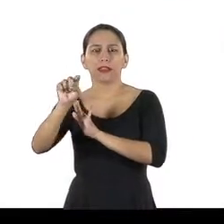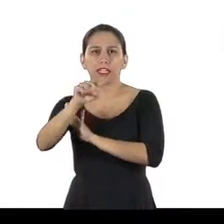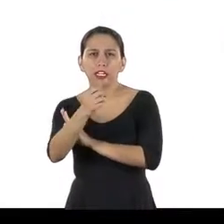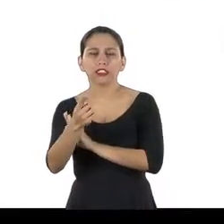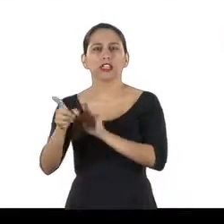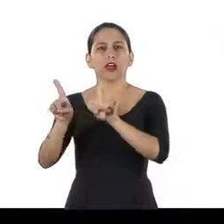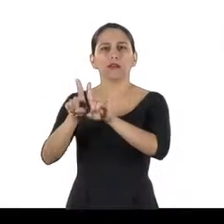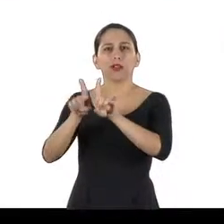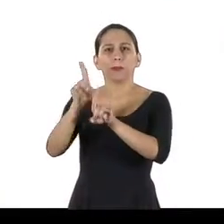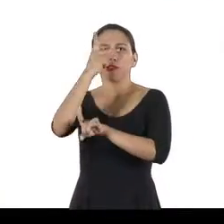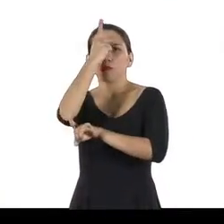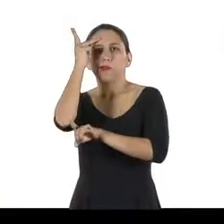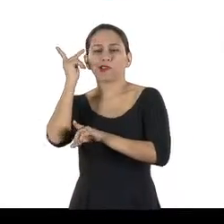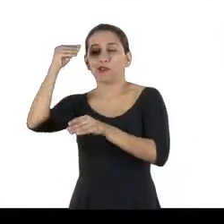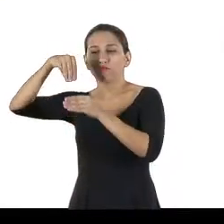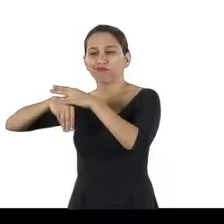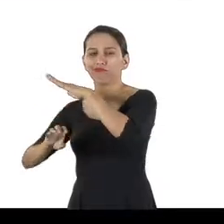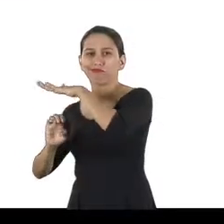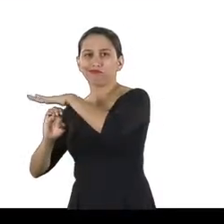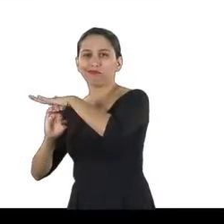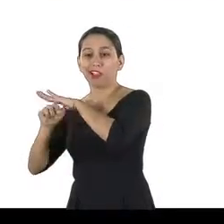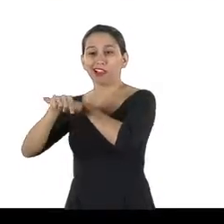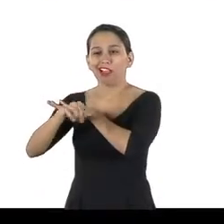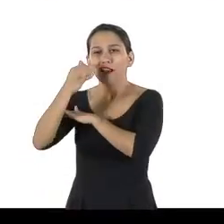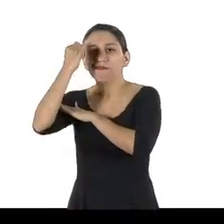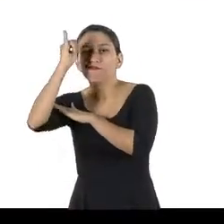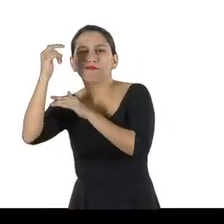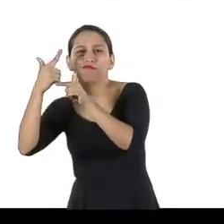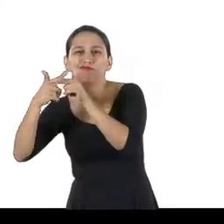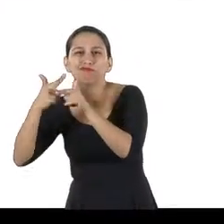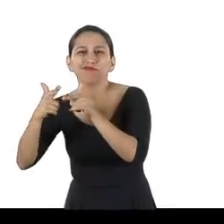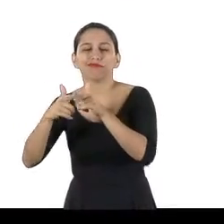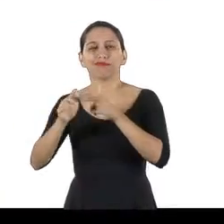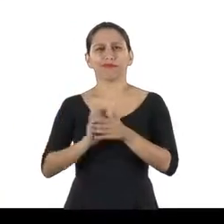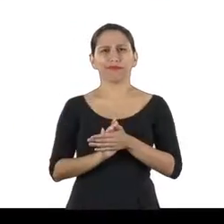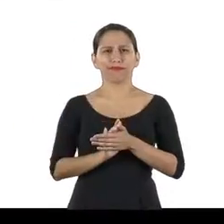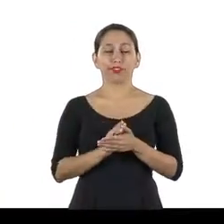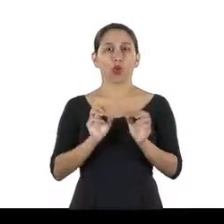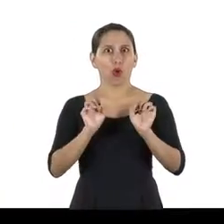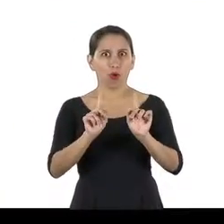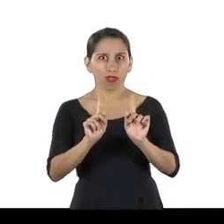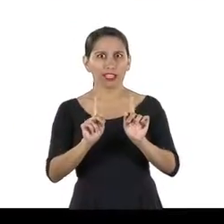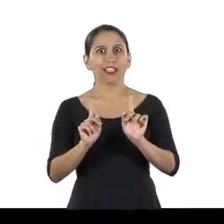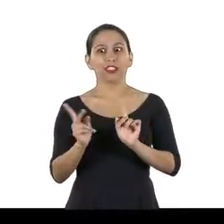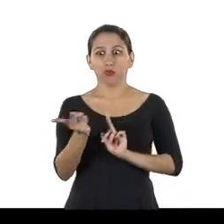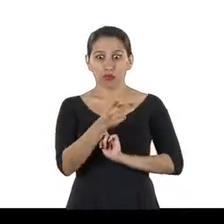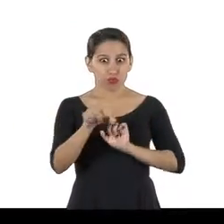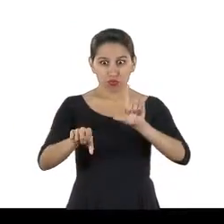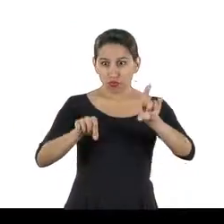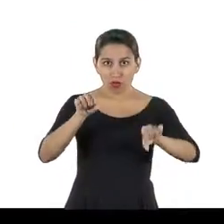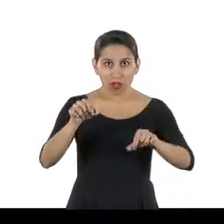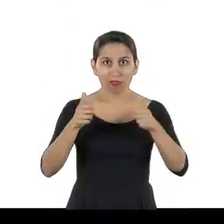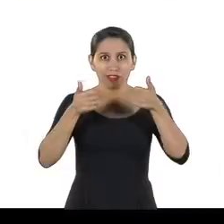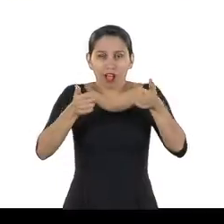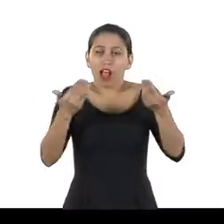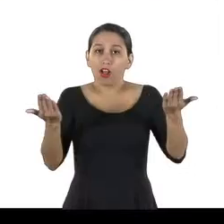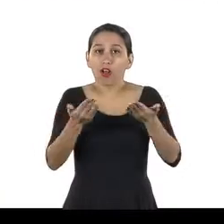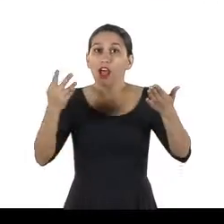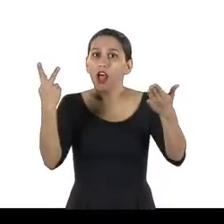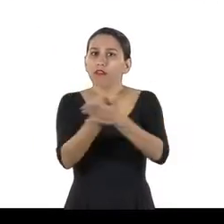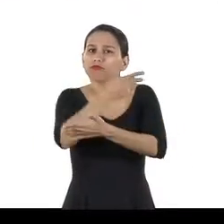preventiva e investiga acidentes. Definidas as responsabilidades, é hora de colocar o plano em prática.